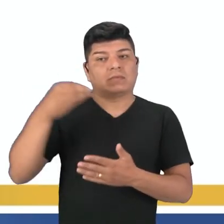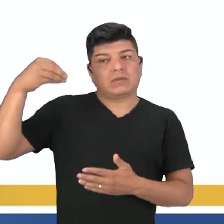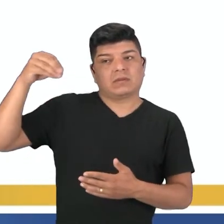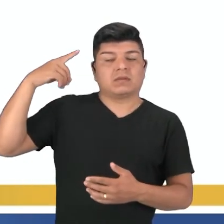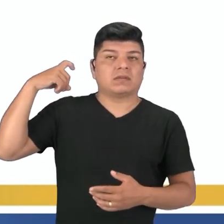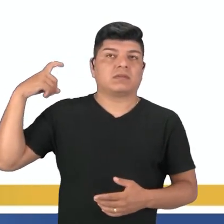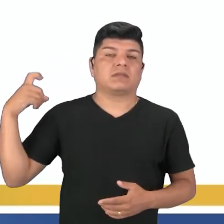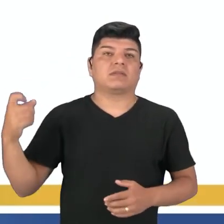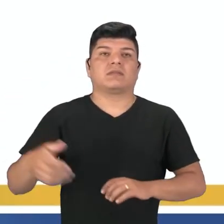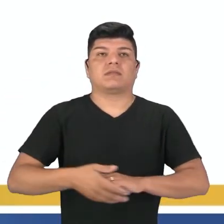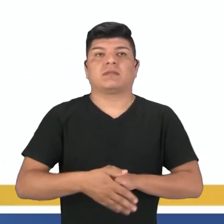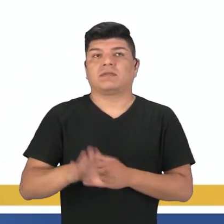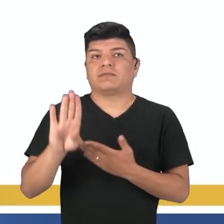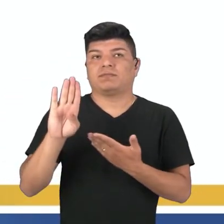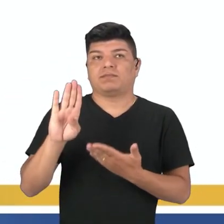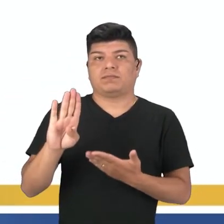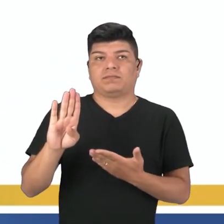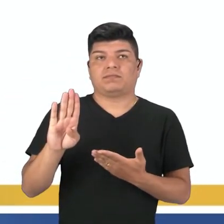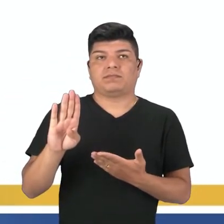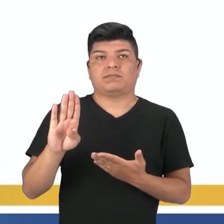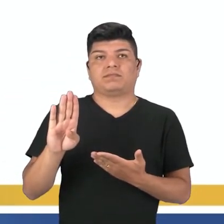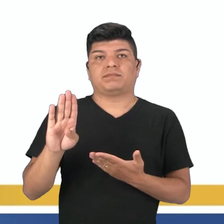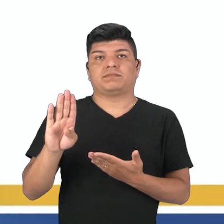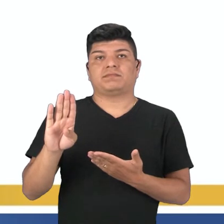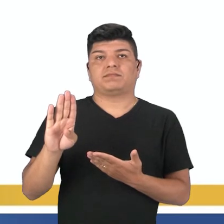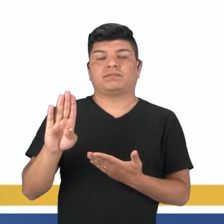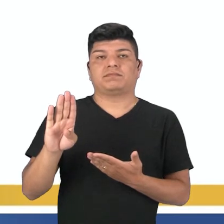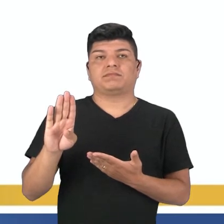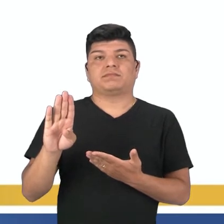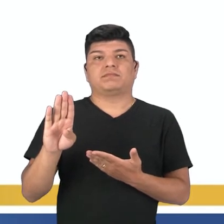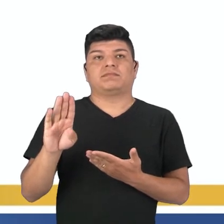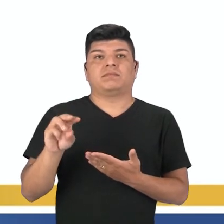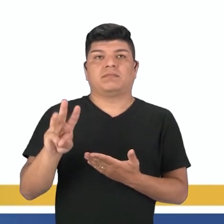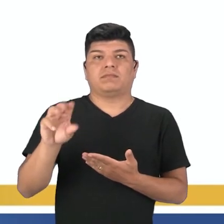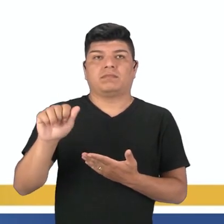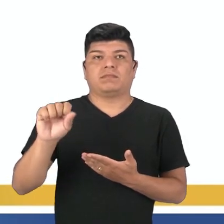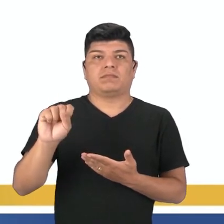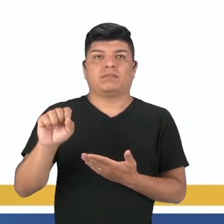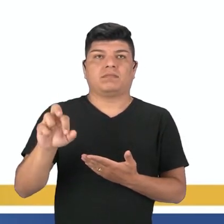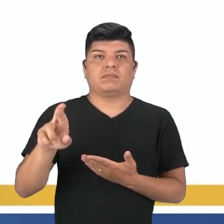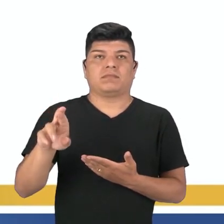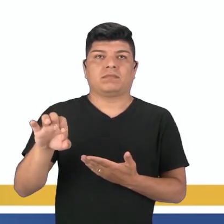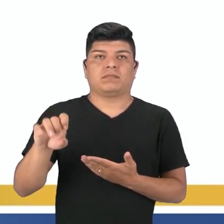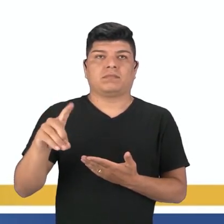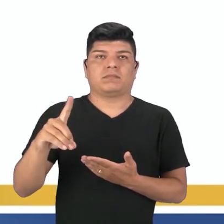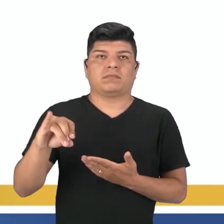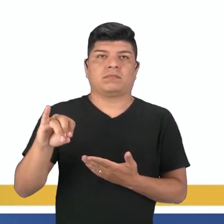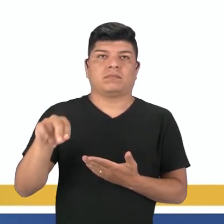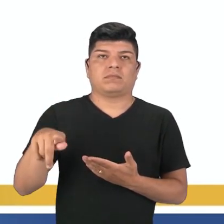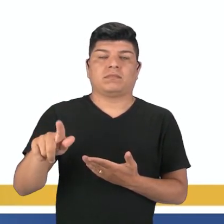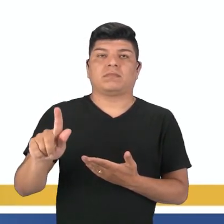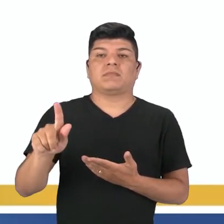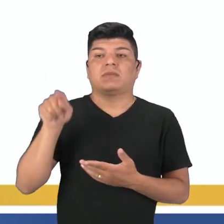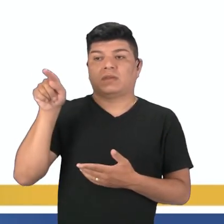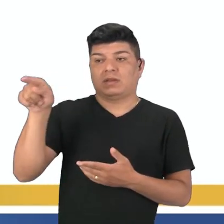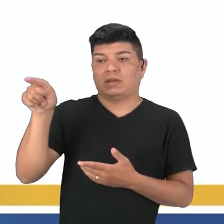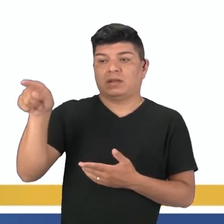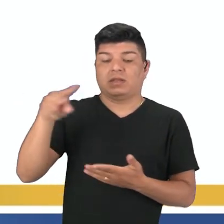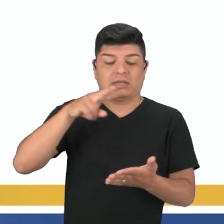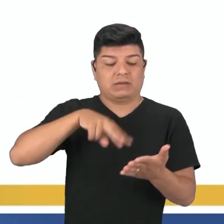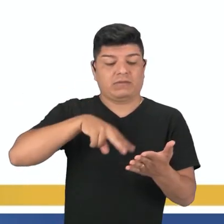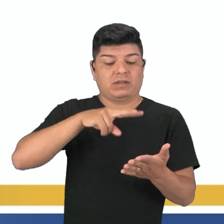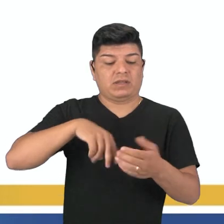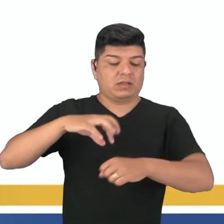a campanha tocou. Letra B, she was reading when the spider appeared. Ela estava